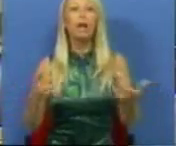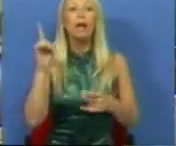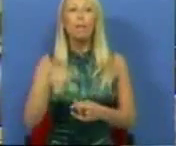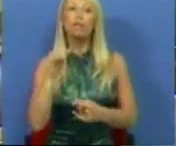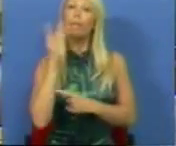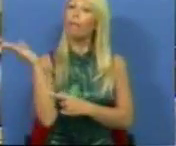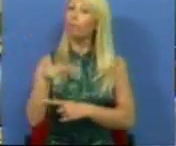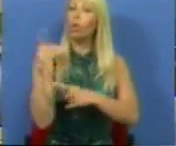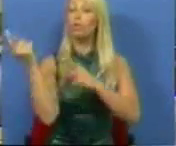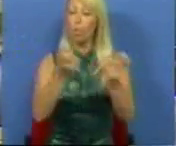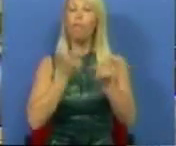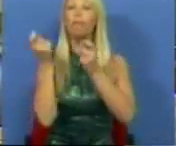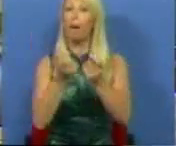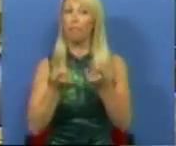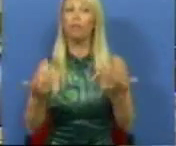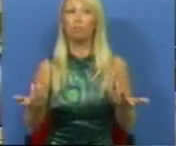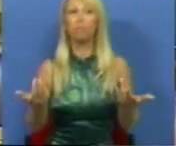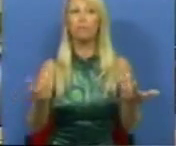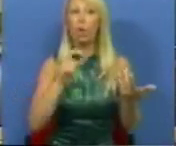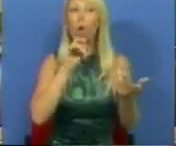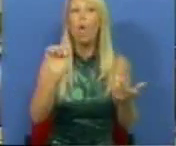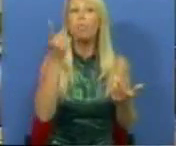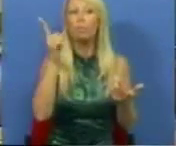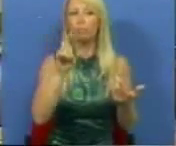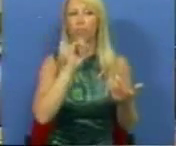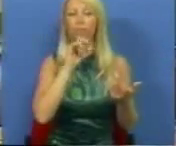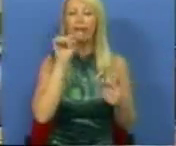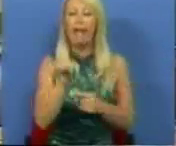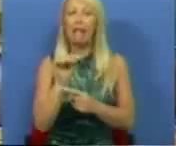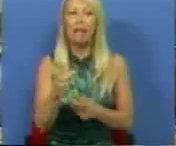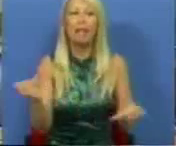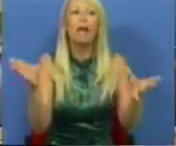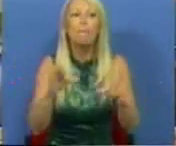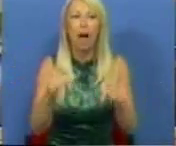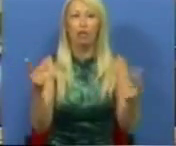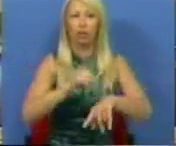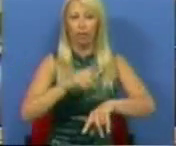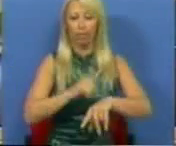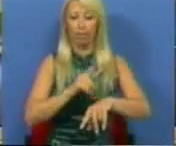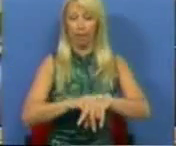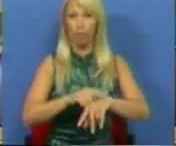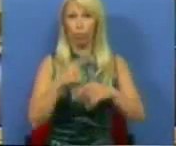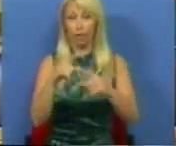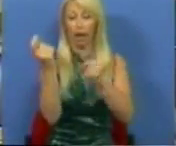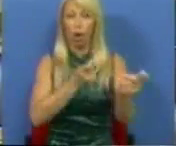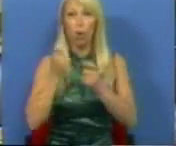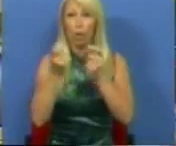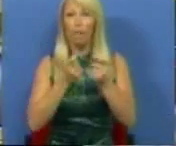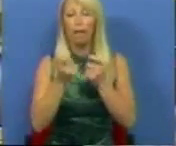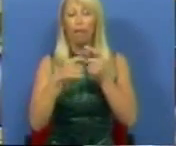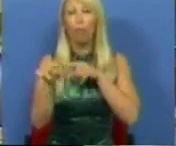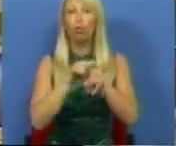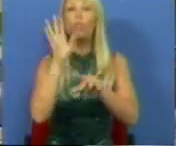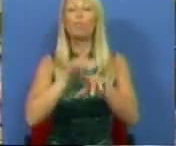um debate que provavelmente não tem sido aquele que mais espaço tem ocupado no debate público, que é a questão dos mega-agrupamentos.